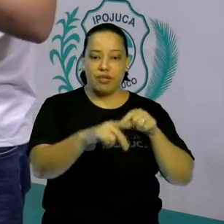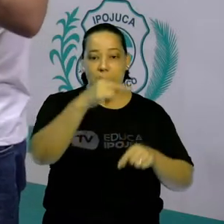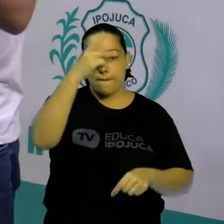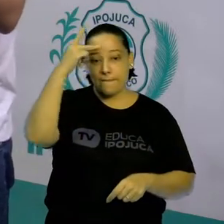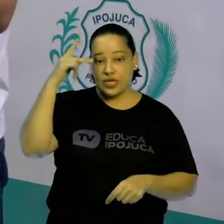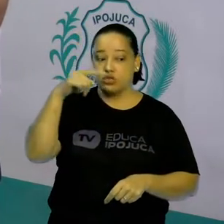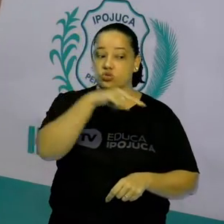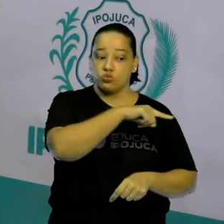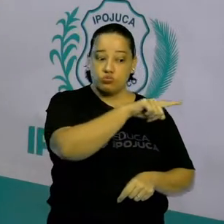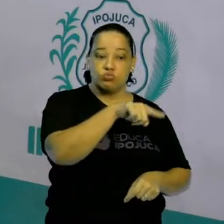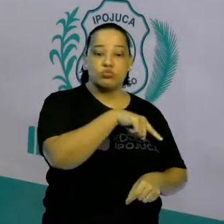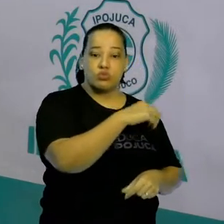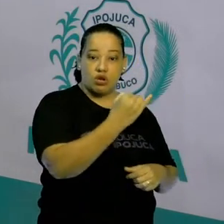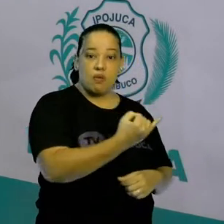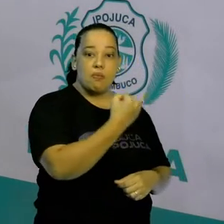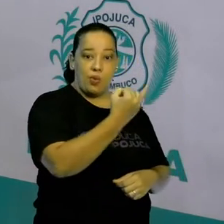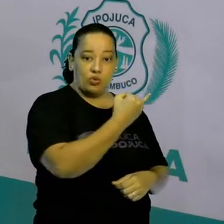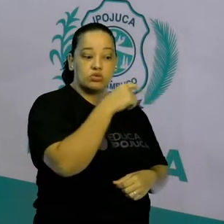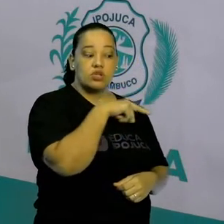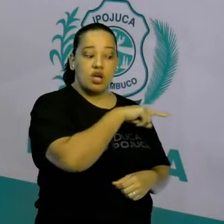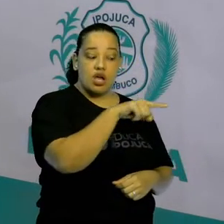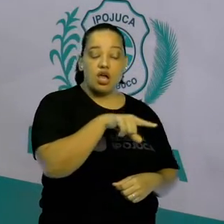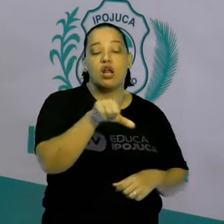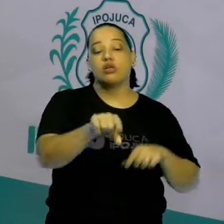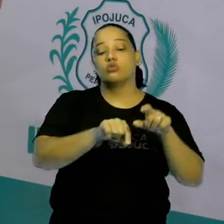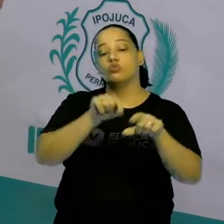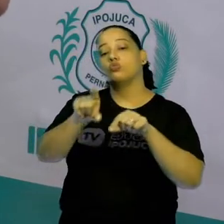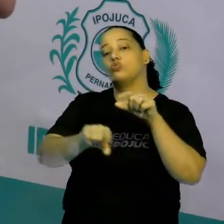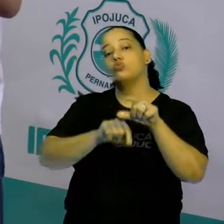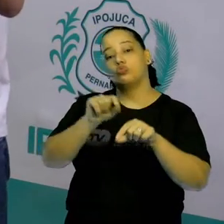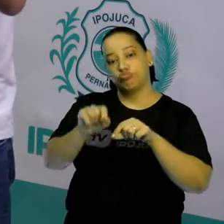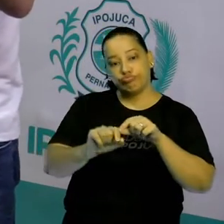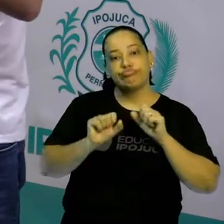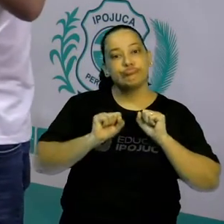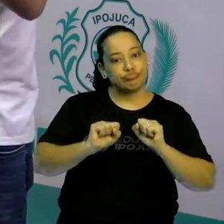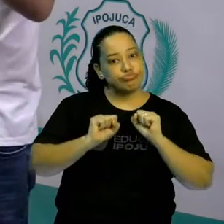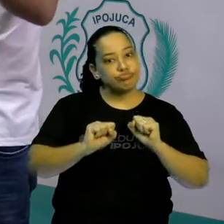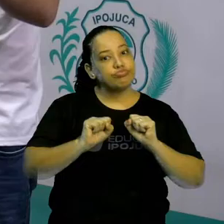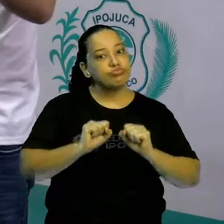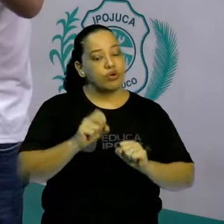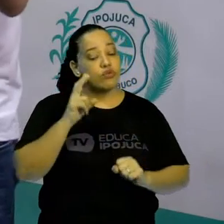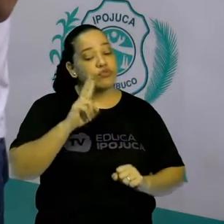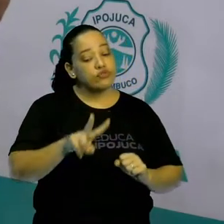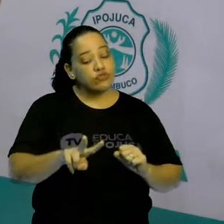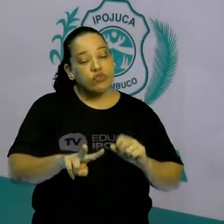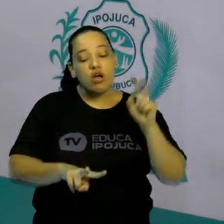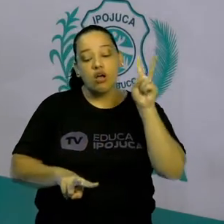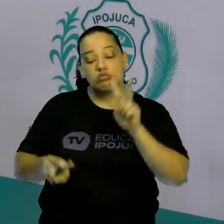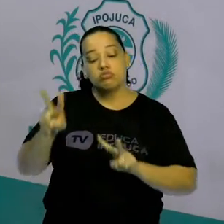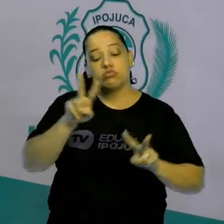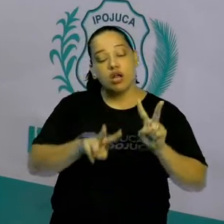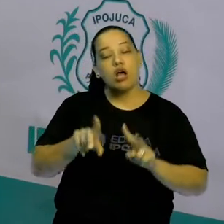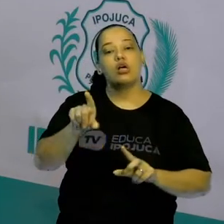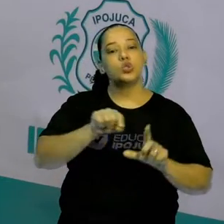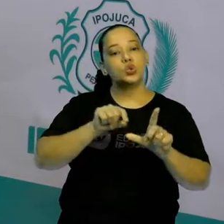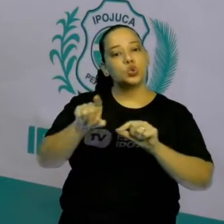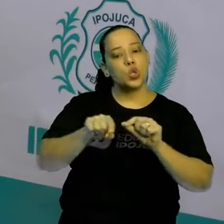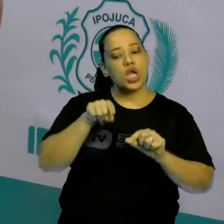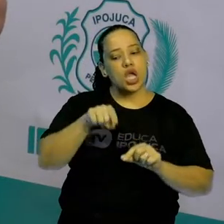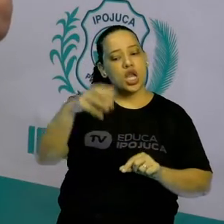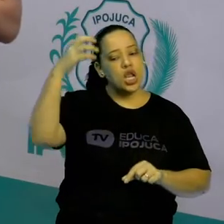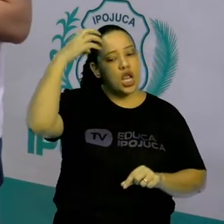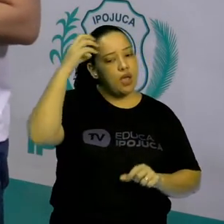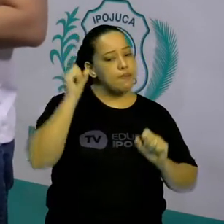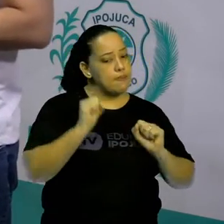elegiam, elas escolhiam se aquele candidato ele iria se tornar rei ou não no